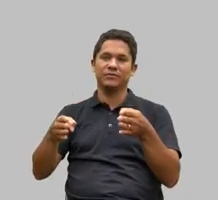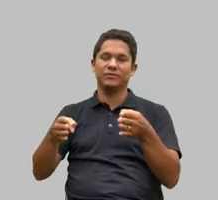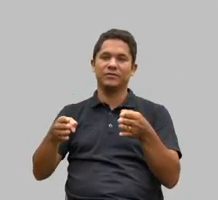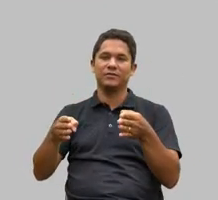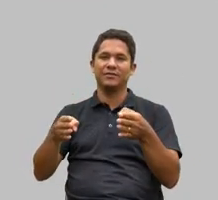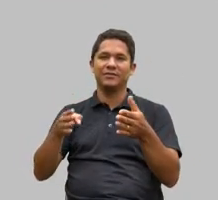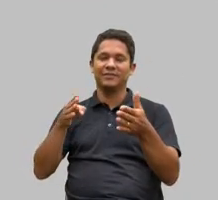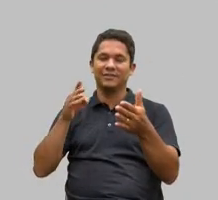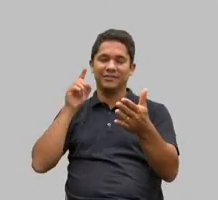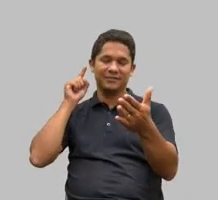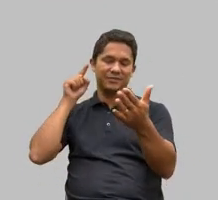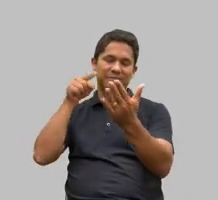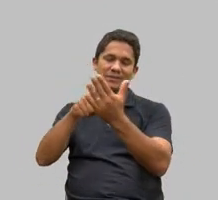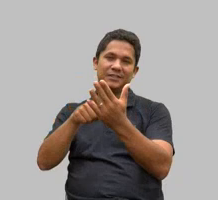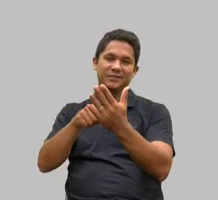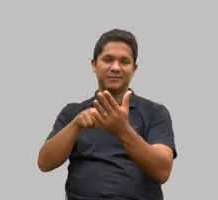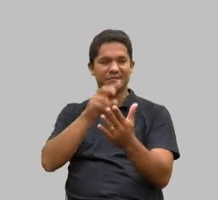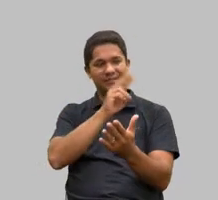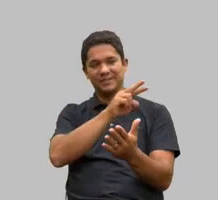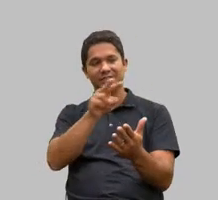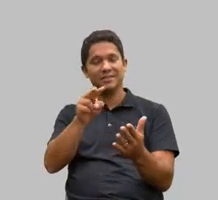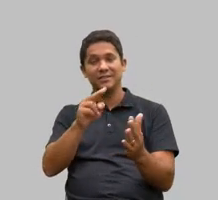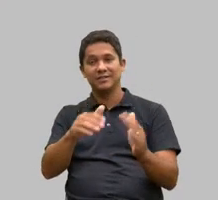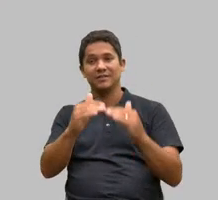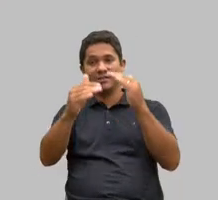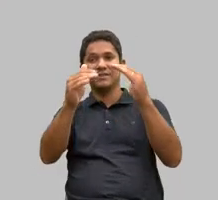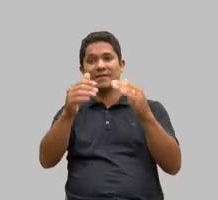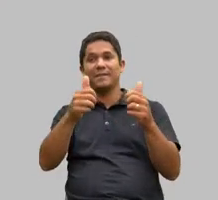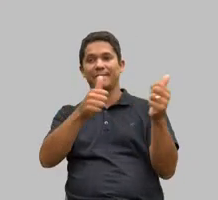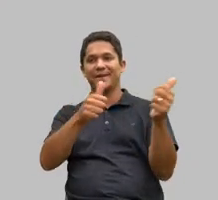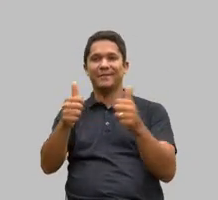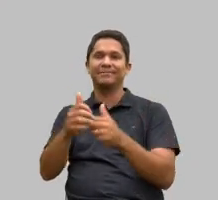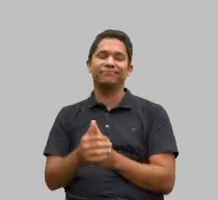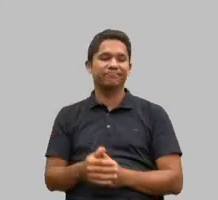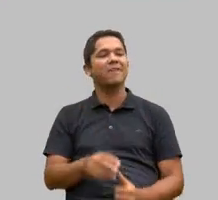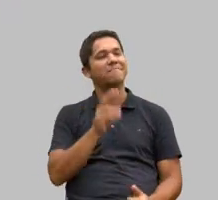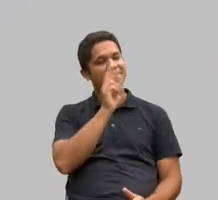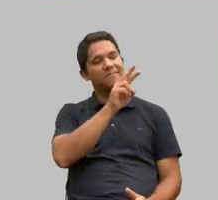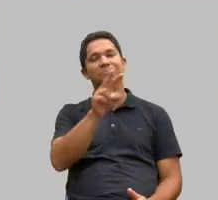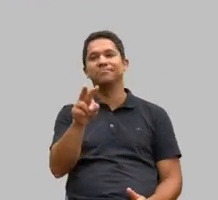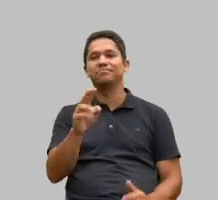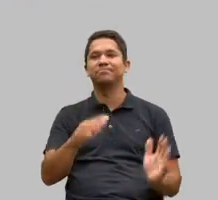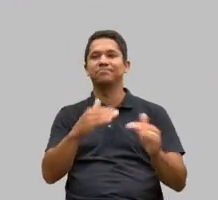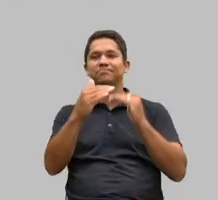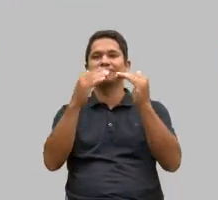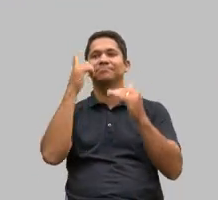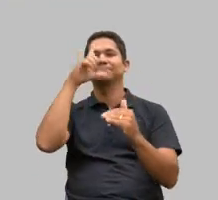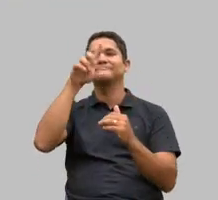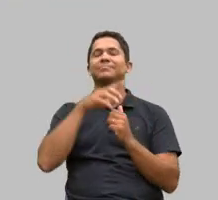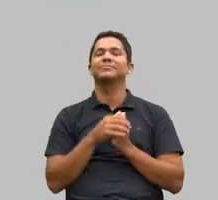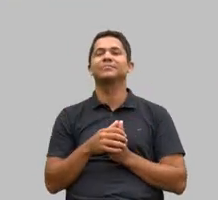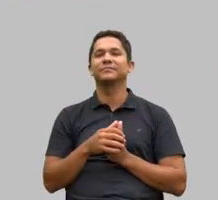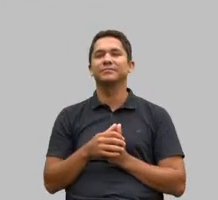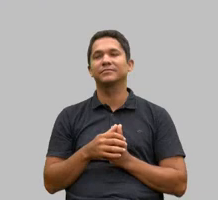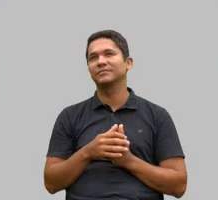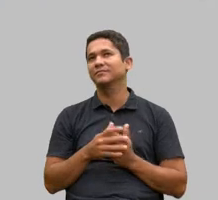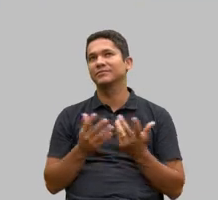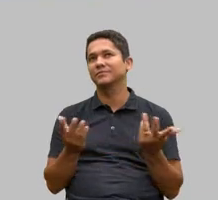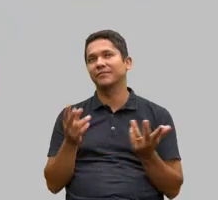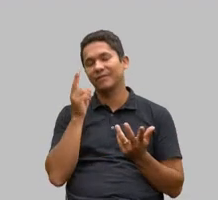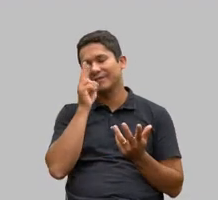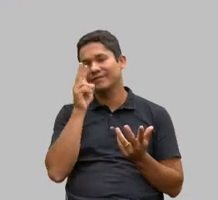meninos bem na sociedade e vimos com que frequência víamos a